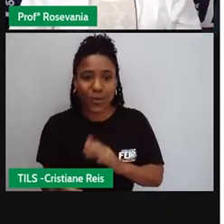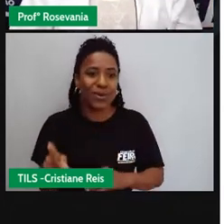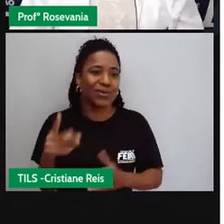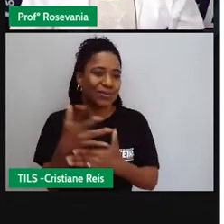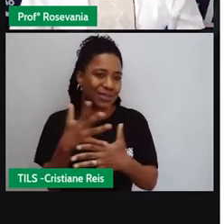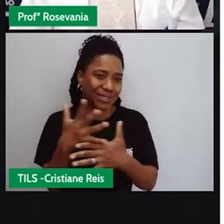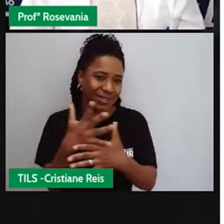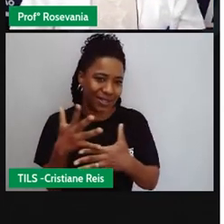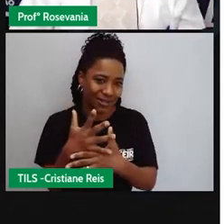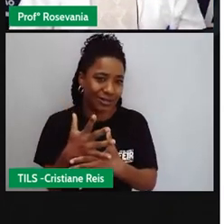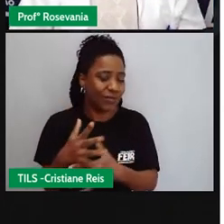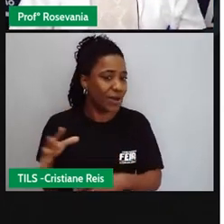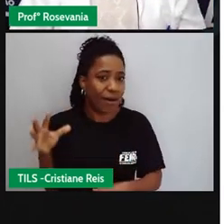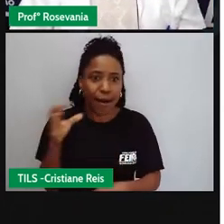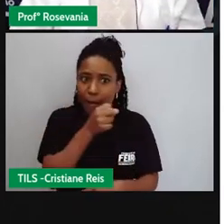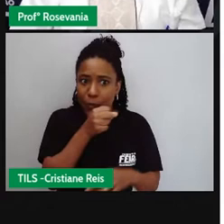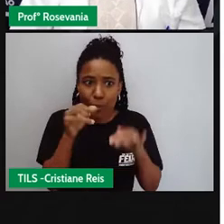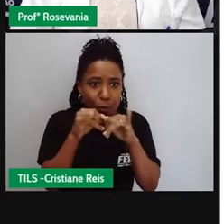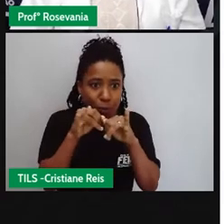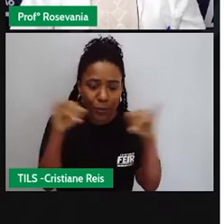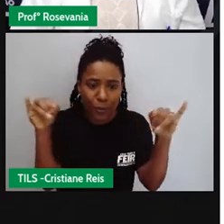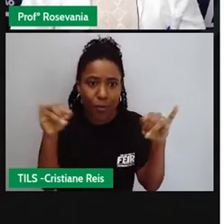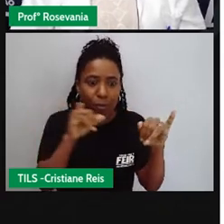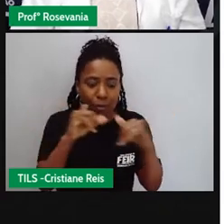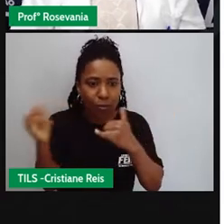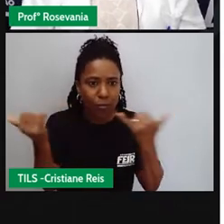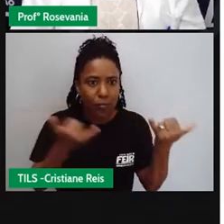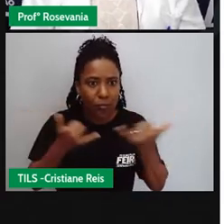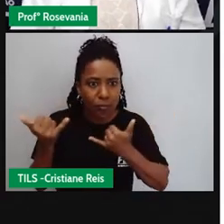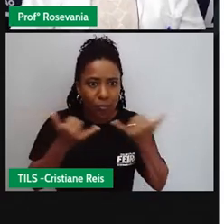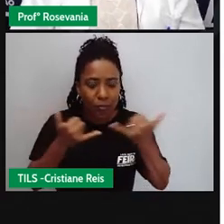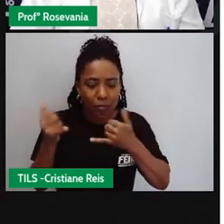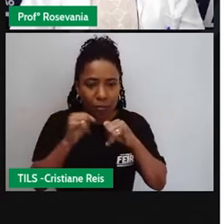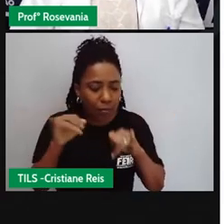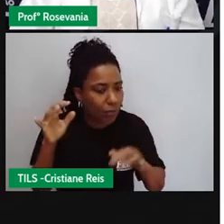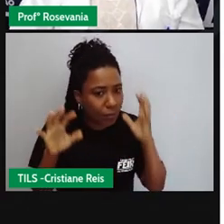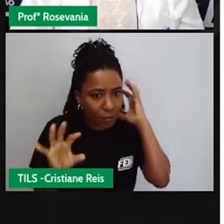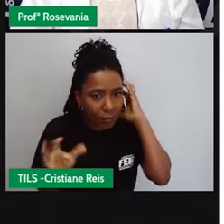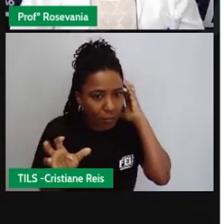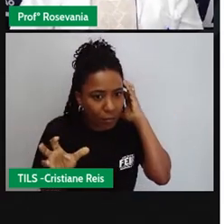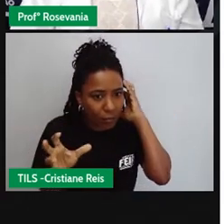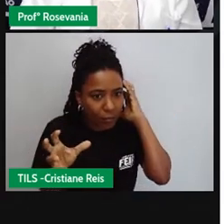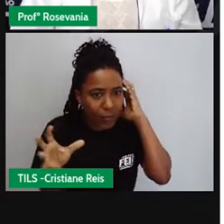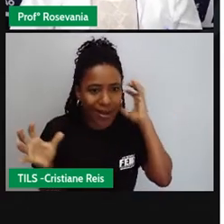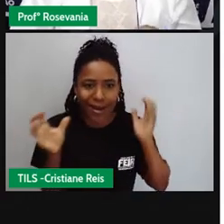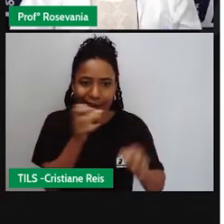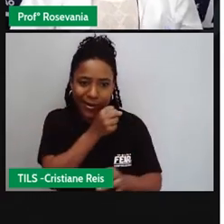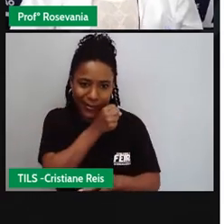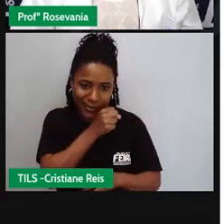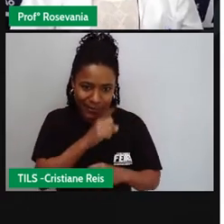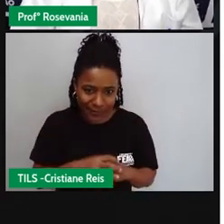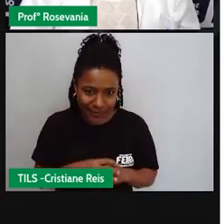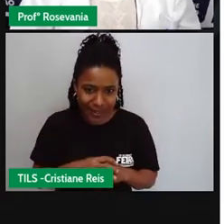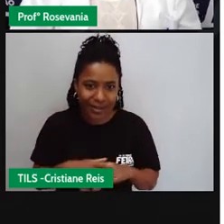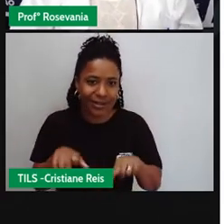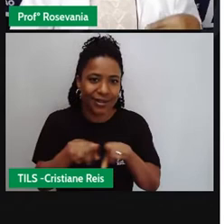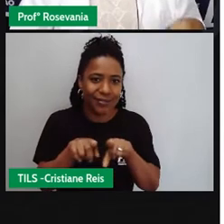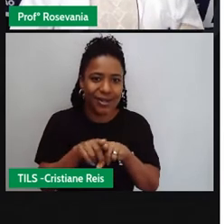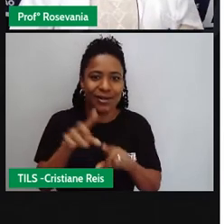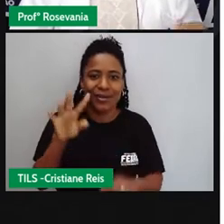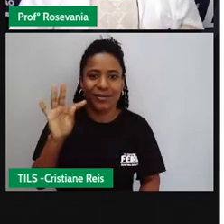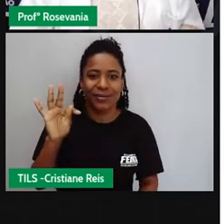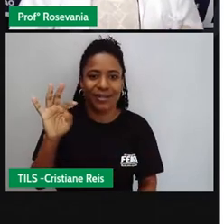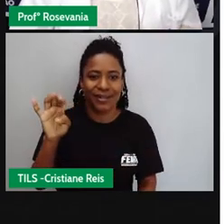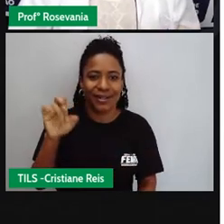bem rapidinho, o telegrafo que agora já evoluiu, mais o telegrafo mas a ideia continua mesmo,